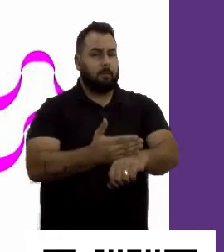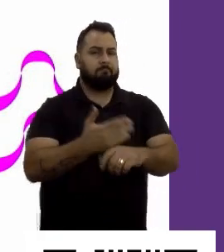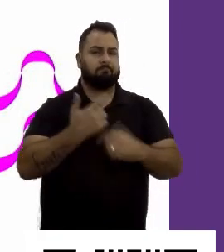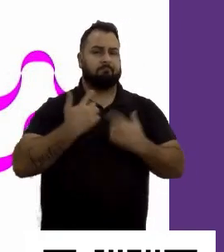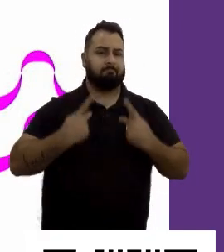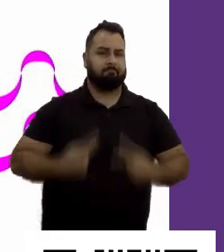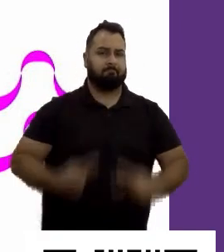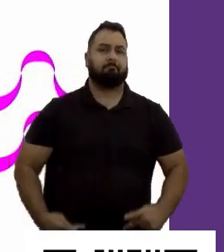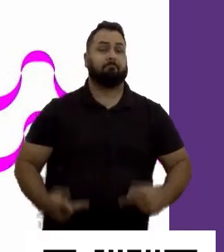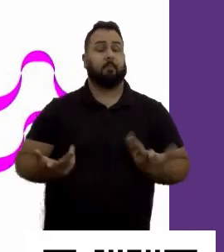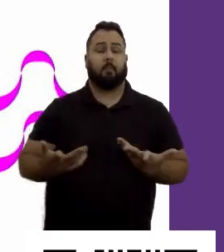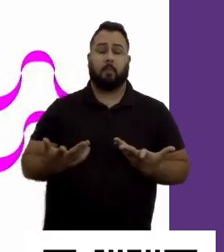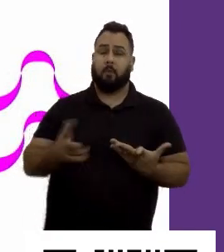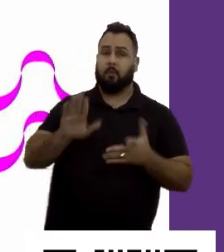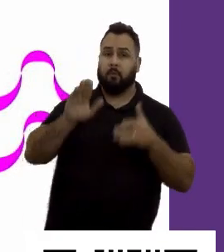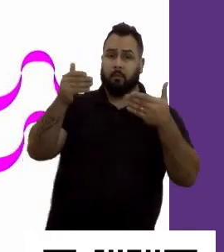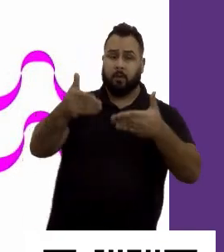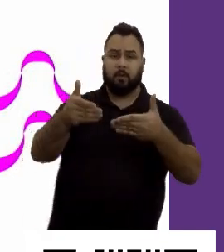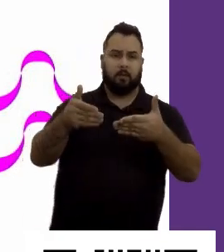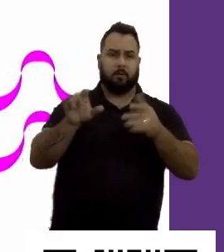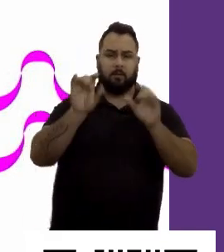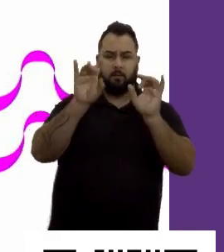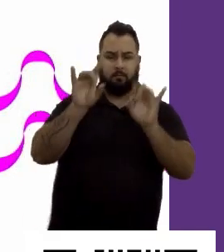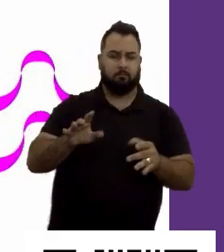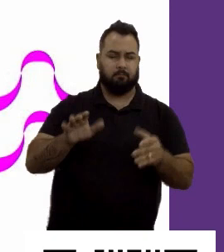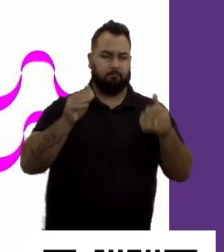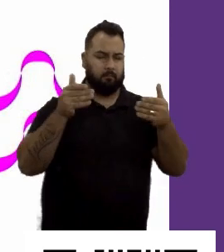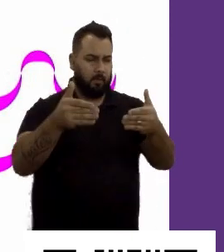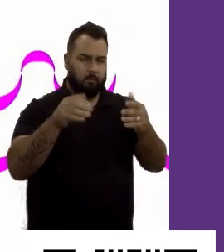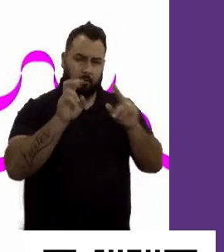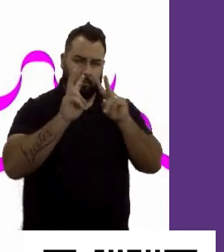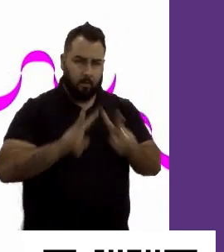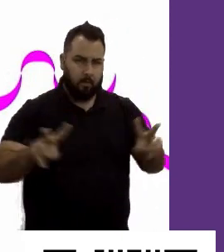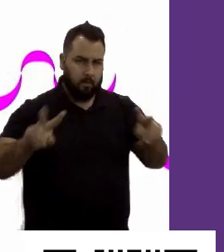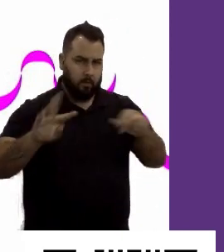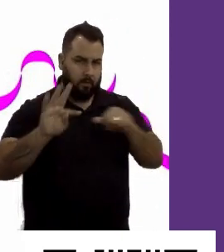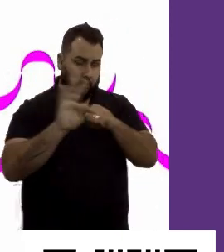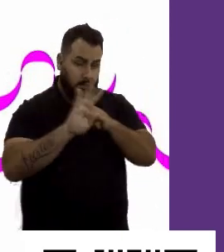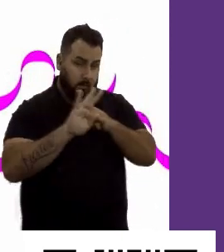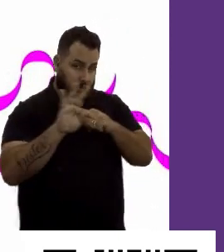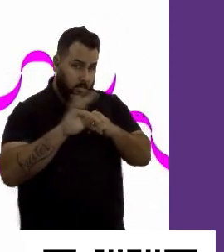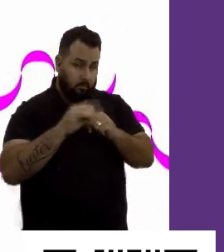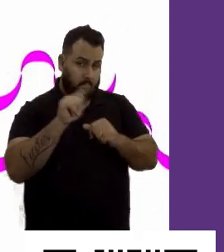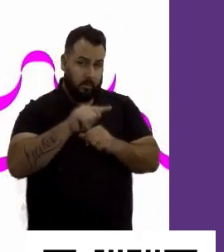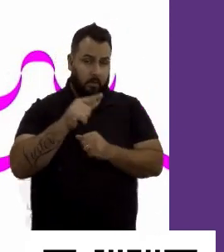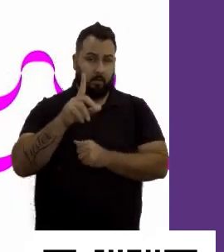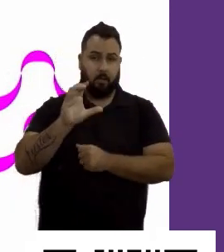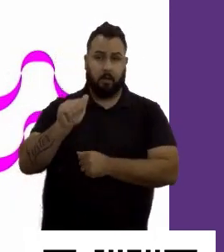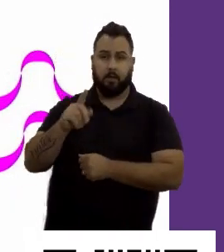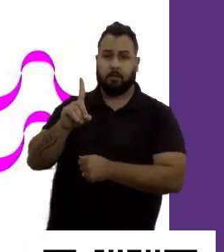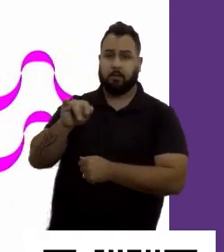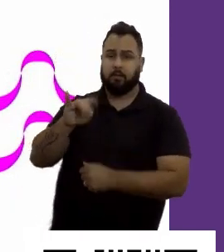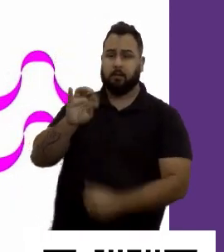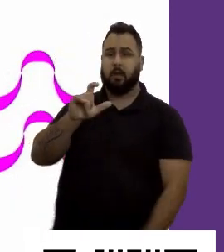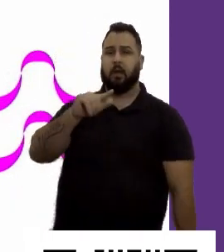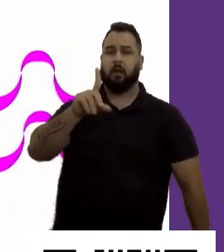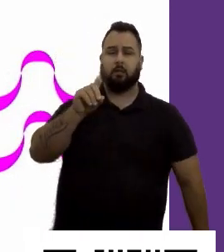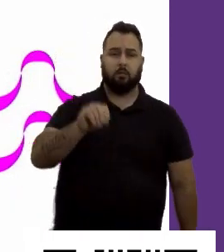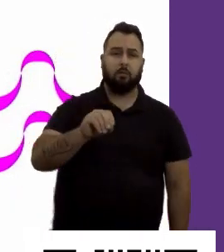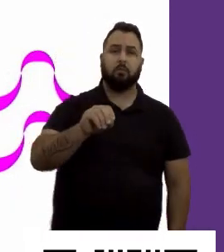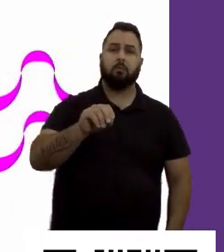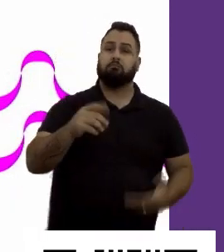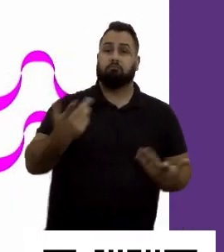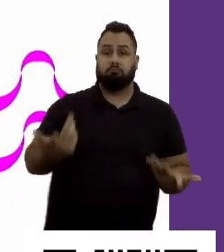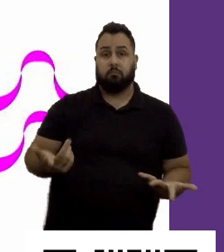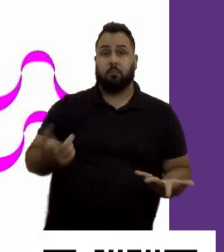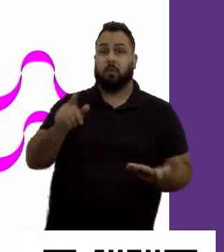especialistas que conseguem não só fazer um olhar para o aspecto técnico do candidato, mas também para o aspecto comportamental. E aí, eu estou falando